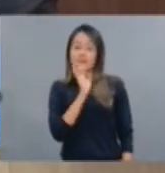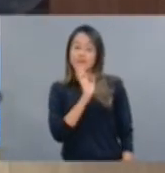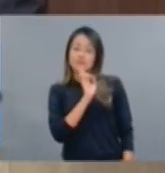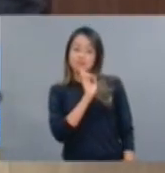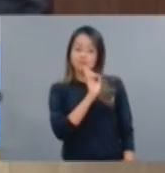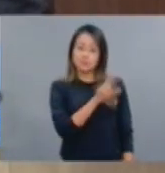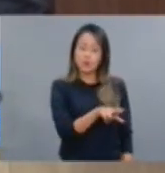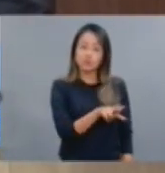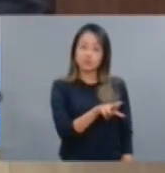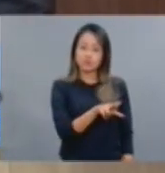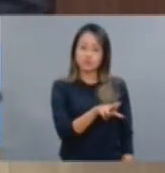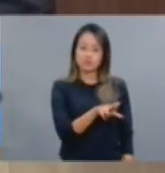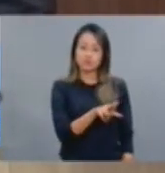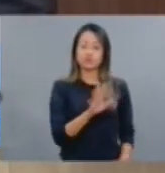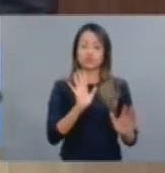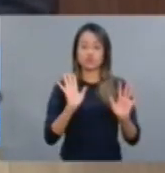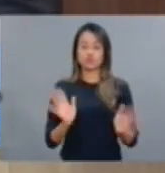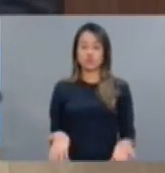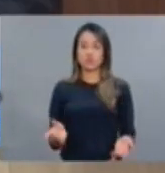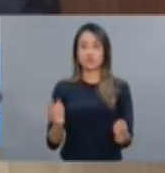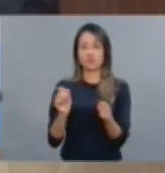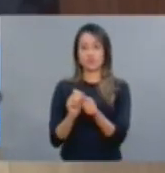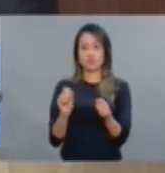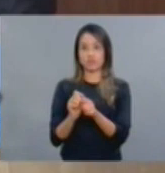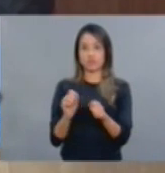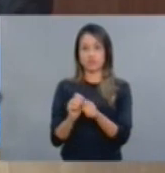acusações que são feitas a ele,